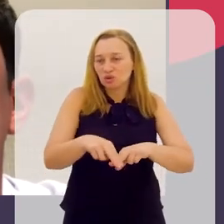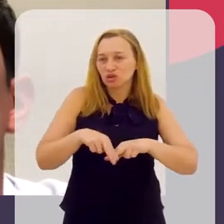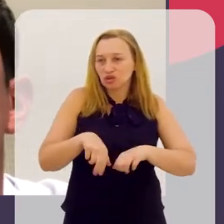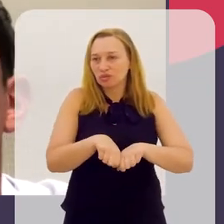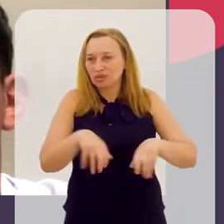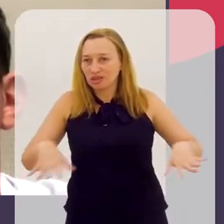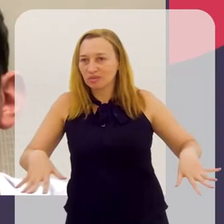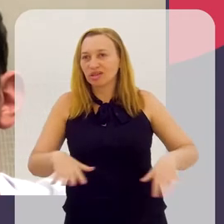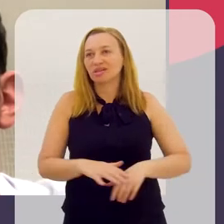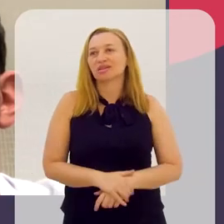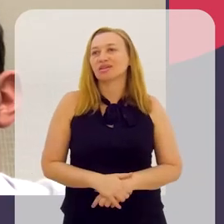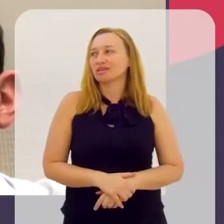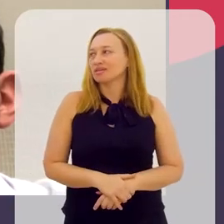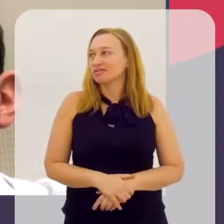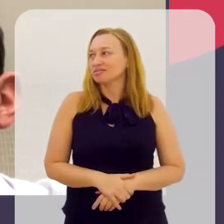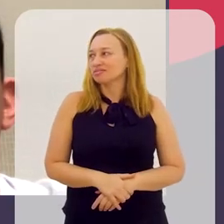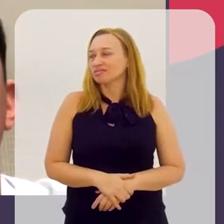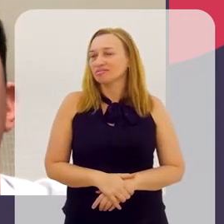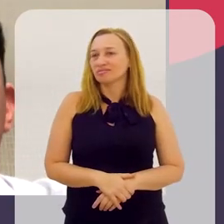pandemia.